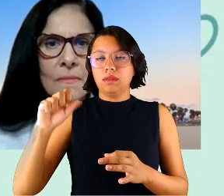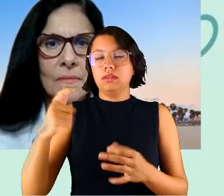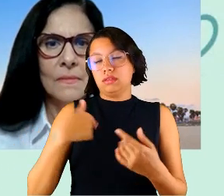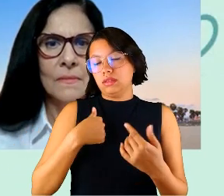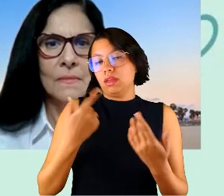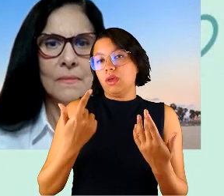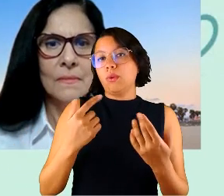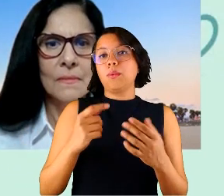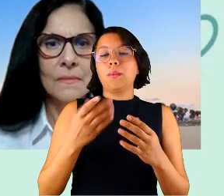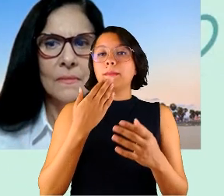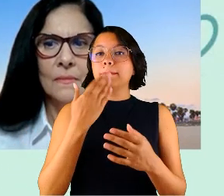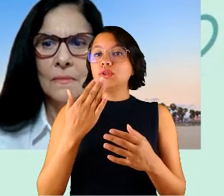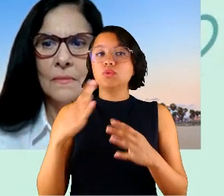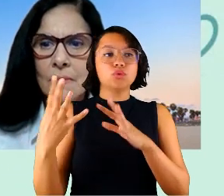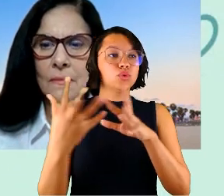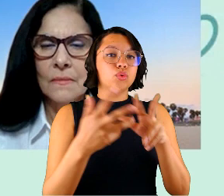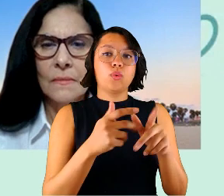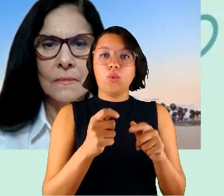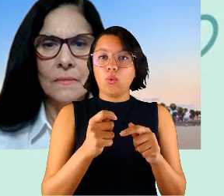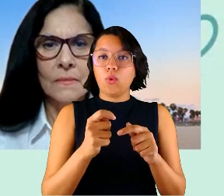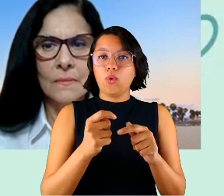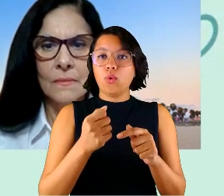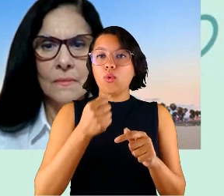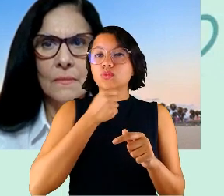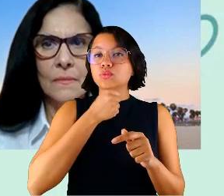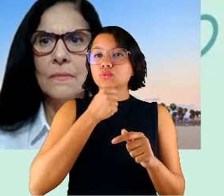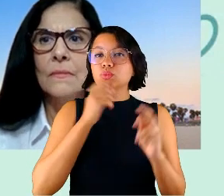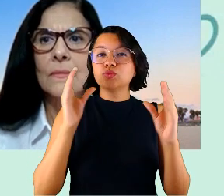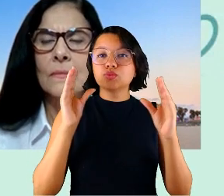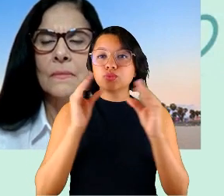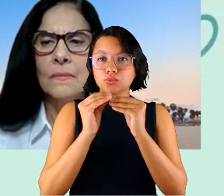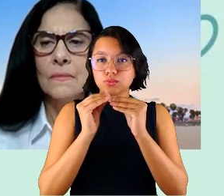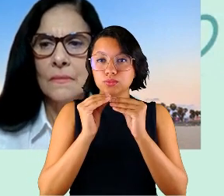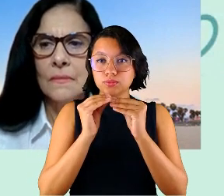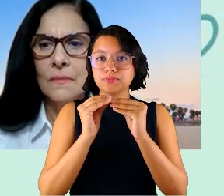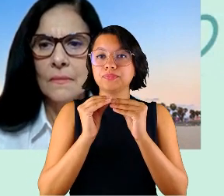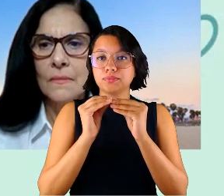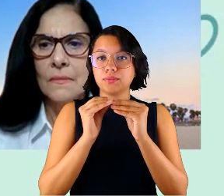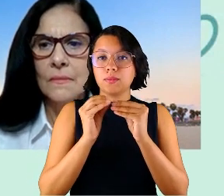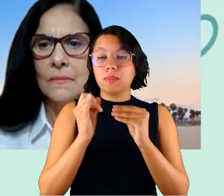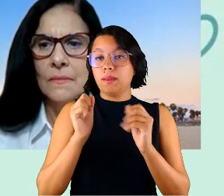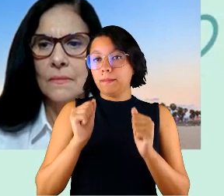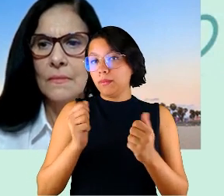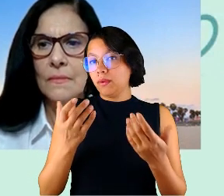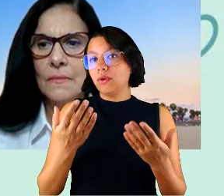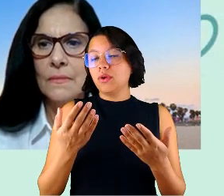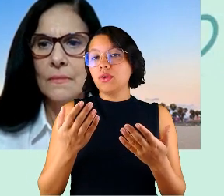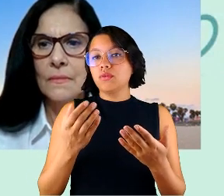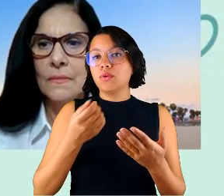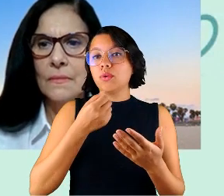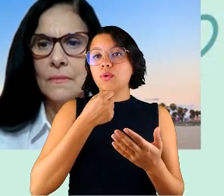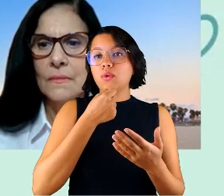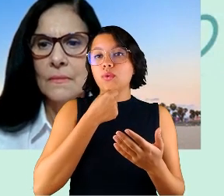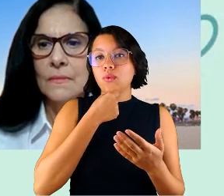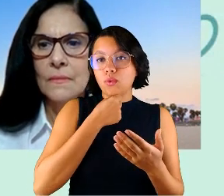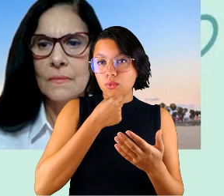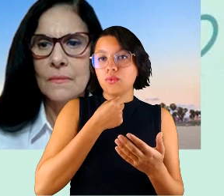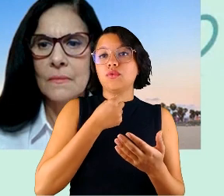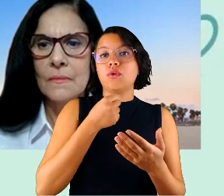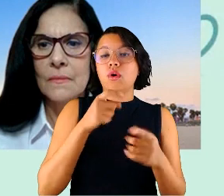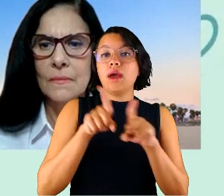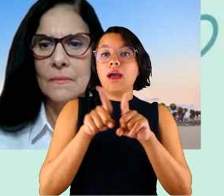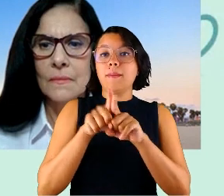Solicitamos que todos mantenham o áudio fechado, se possível também o áudio e as câmeras